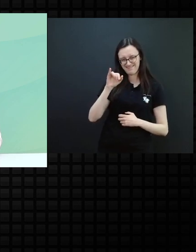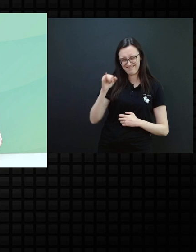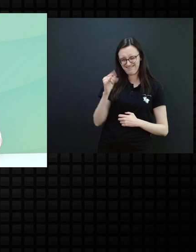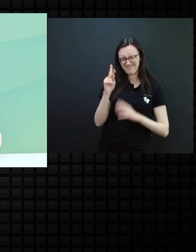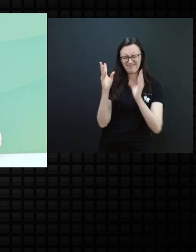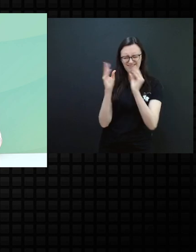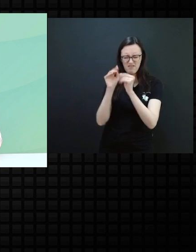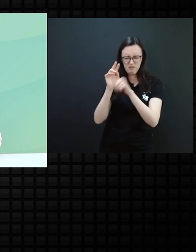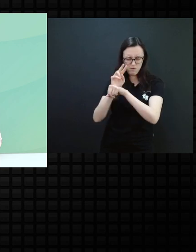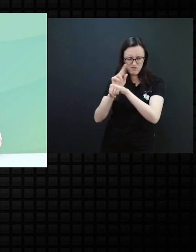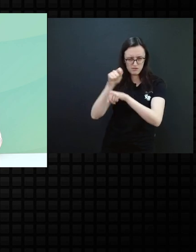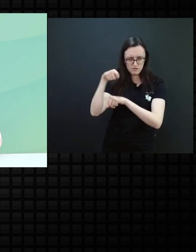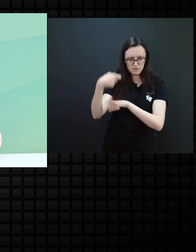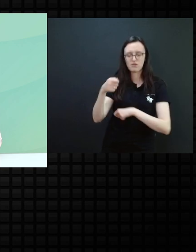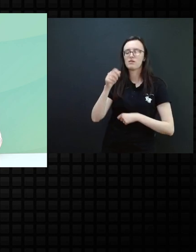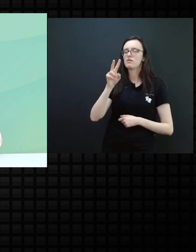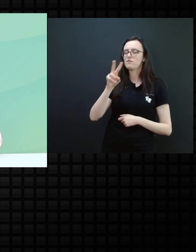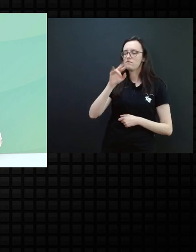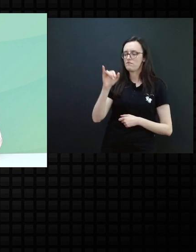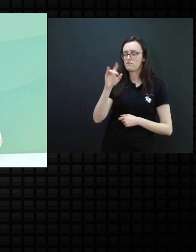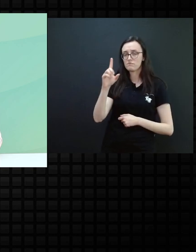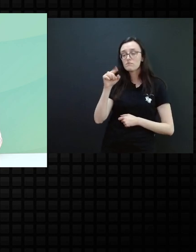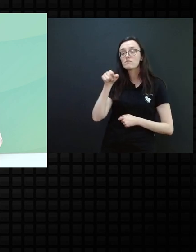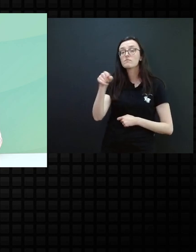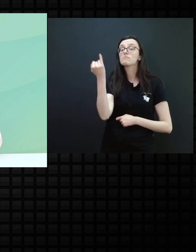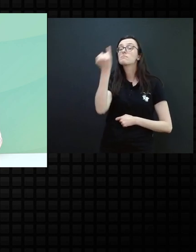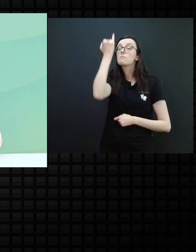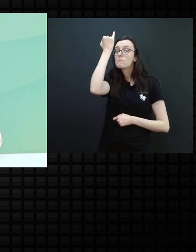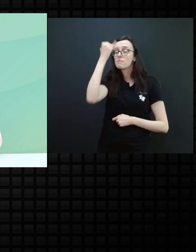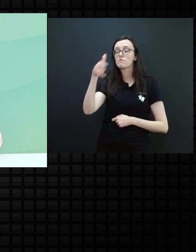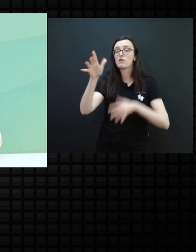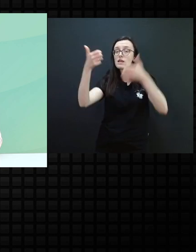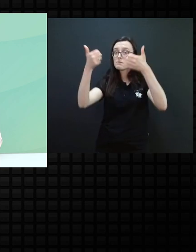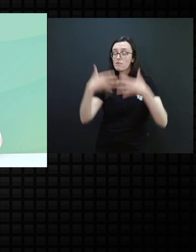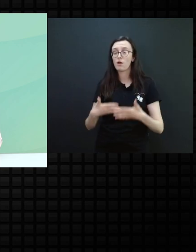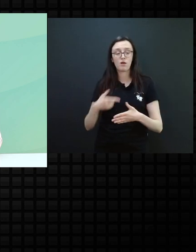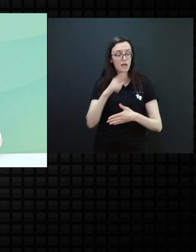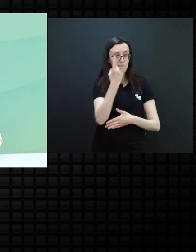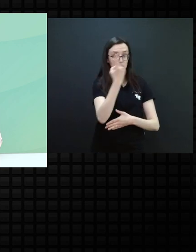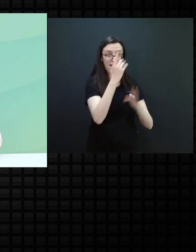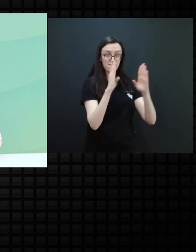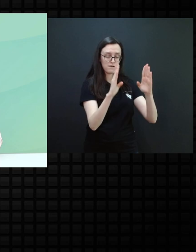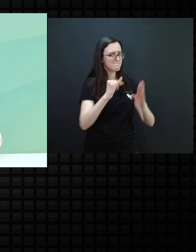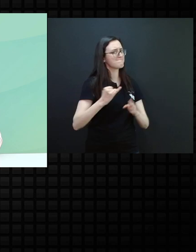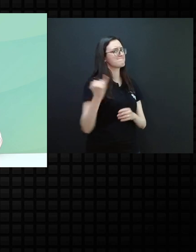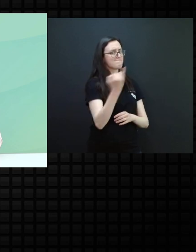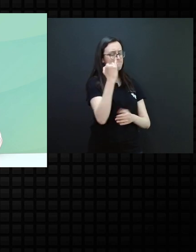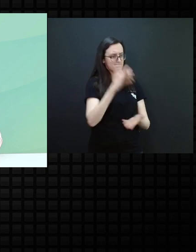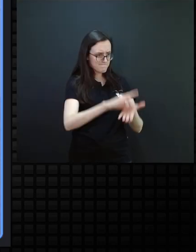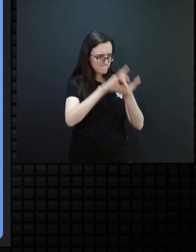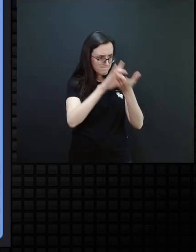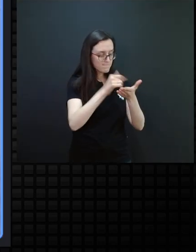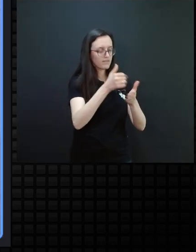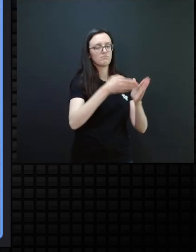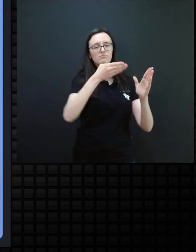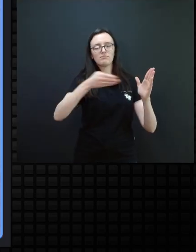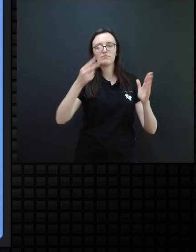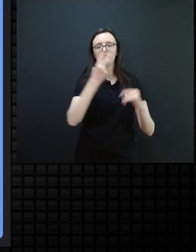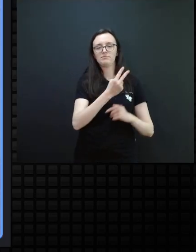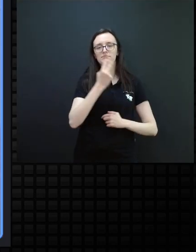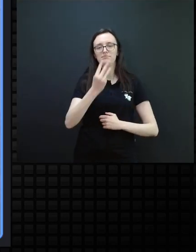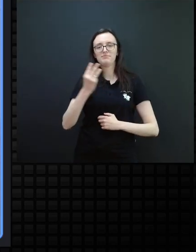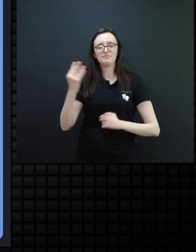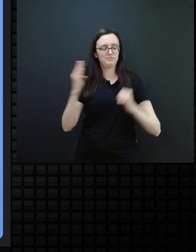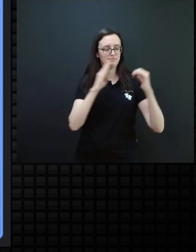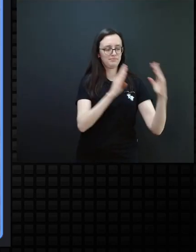eu não estiver bem estabelecida a primeira fase. então, bem estabelecida a primeira fase, eu vou desenvolvendo as outras fases